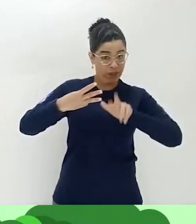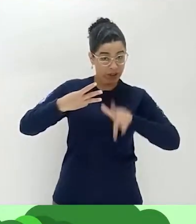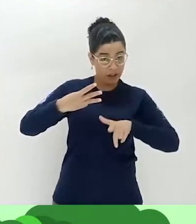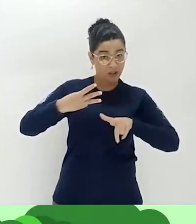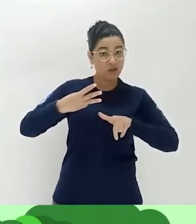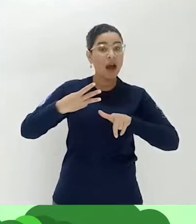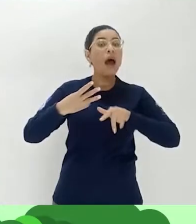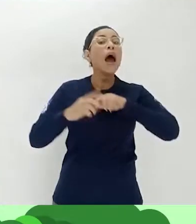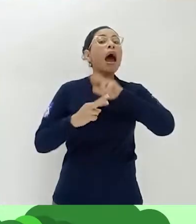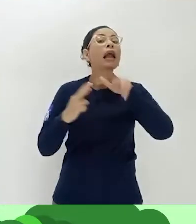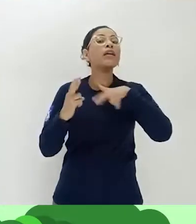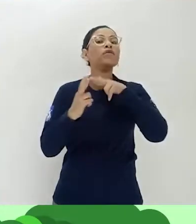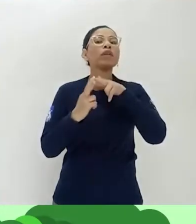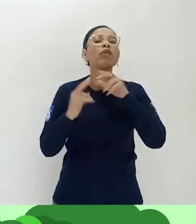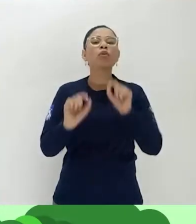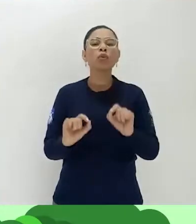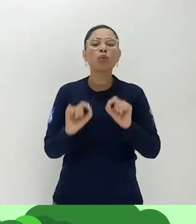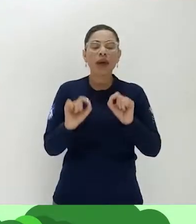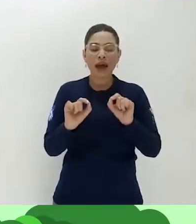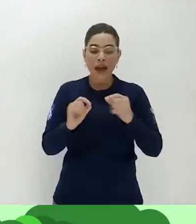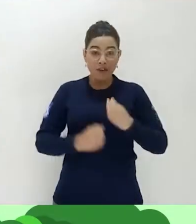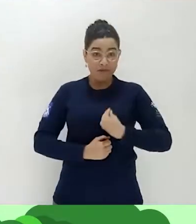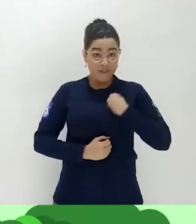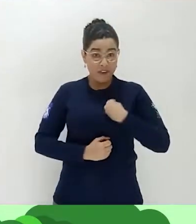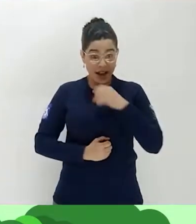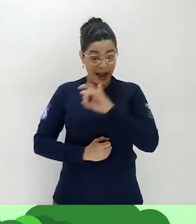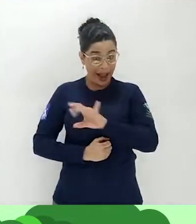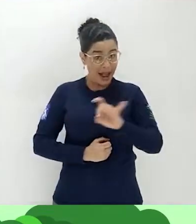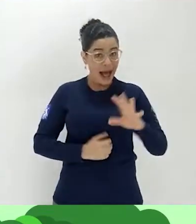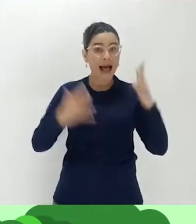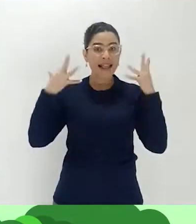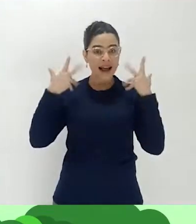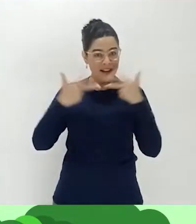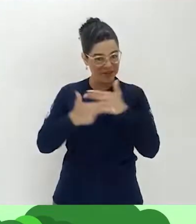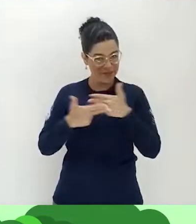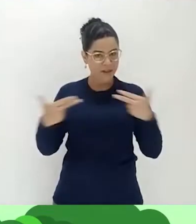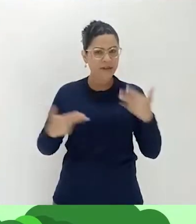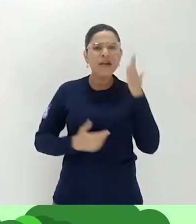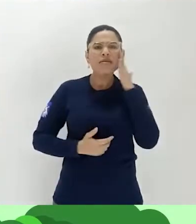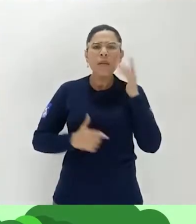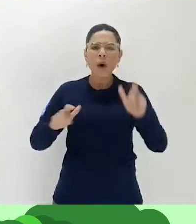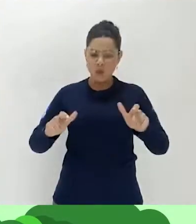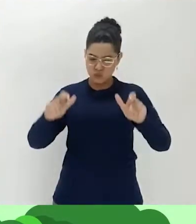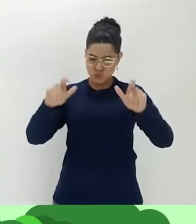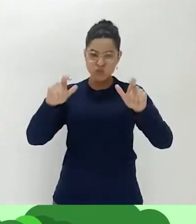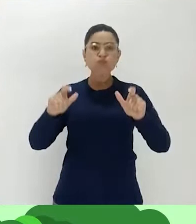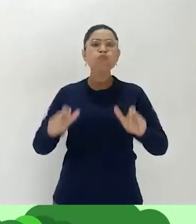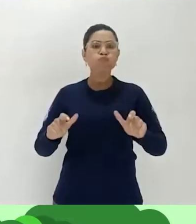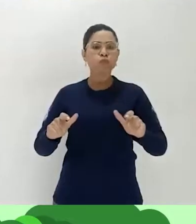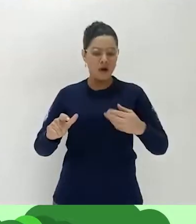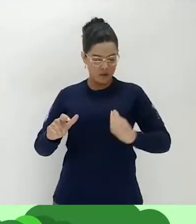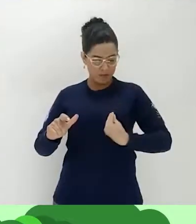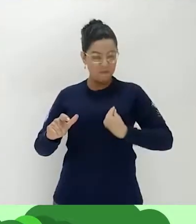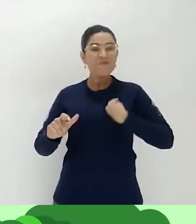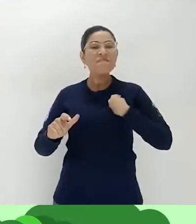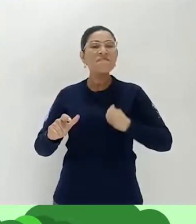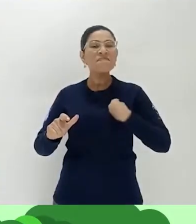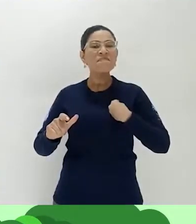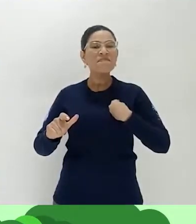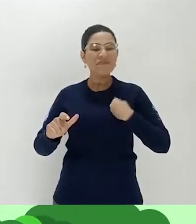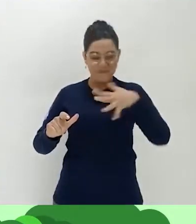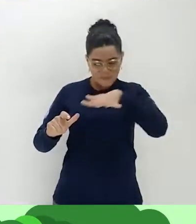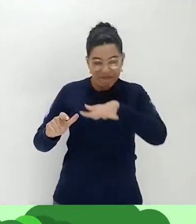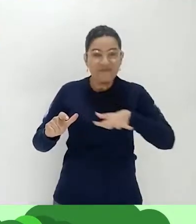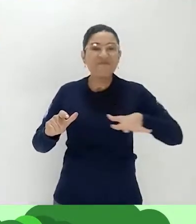relacionada com o habitat de cada animal. Isso mesmo. Sabe o que é habitat? É o lugar onde um animal